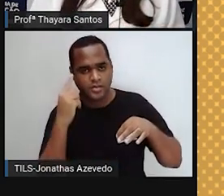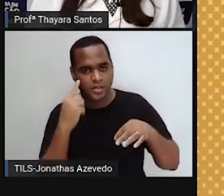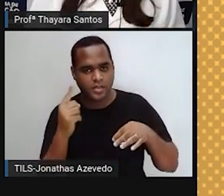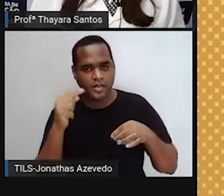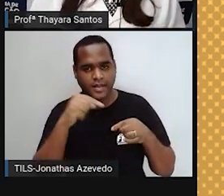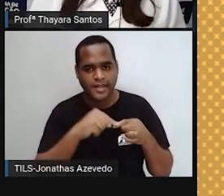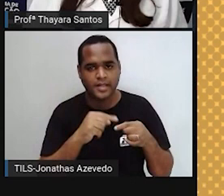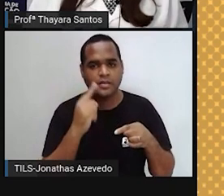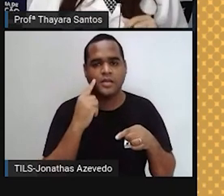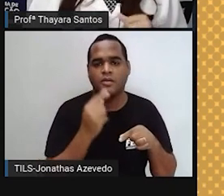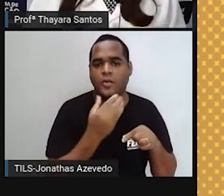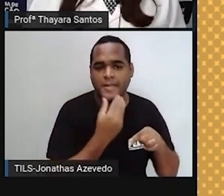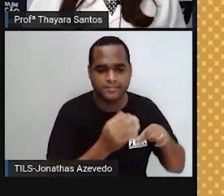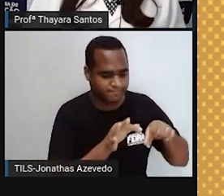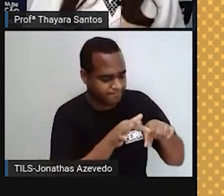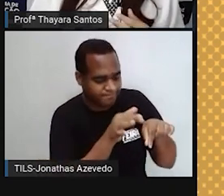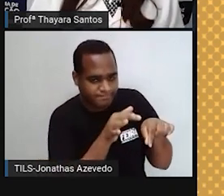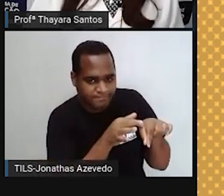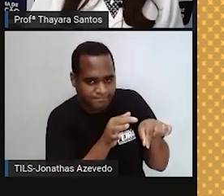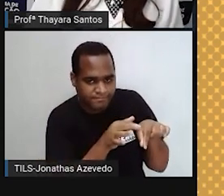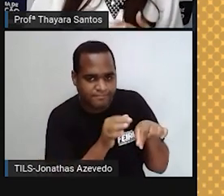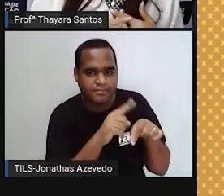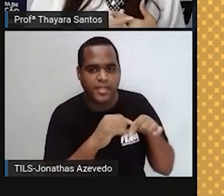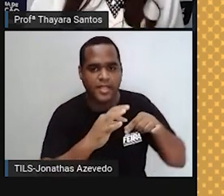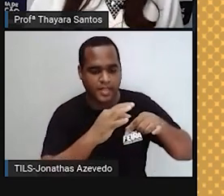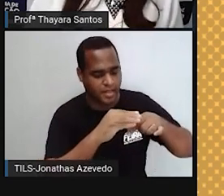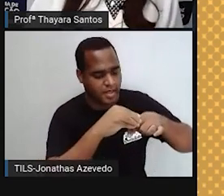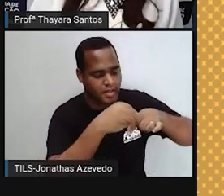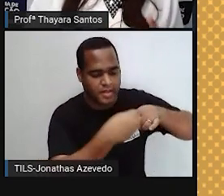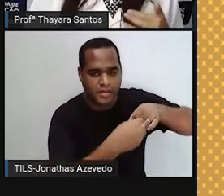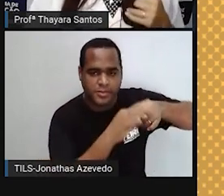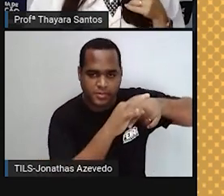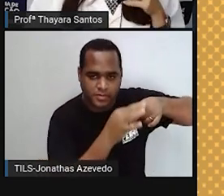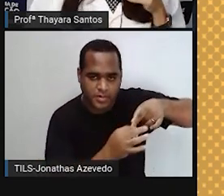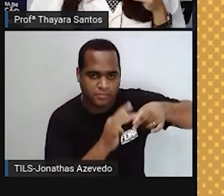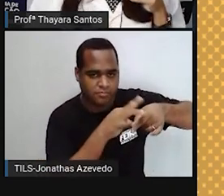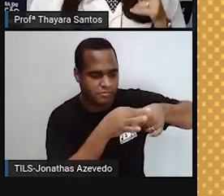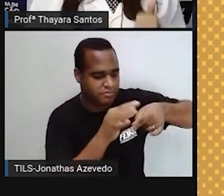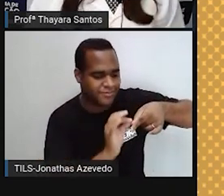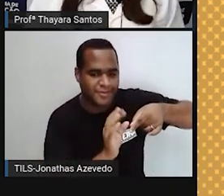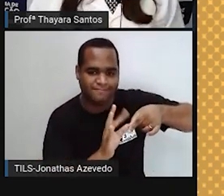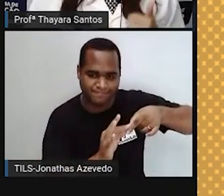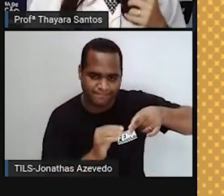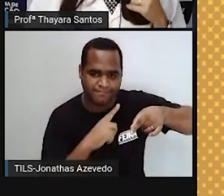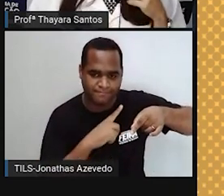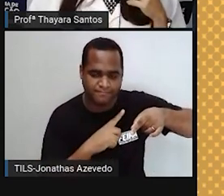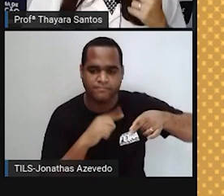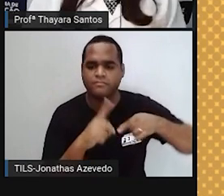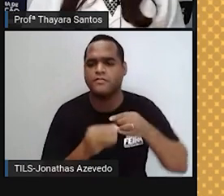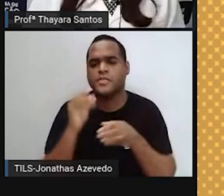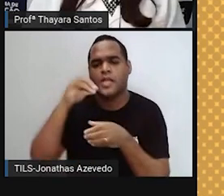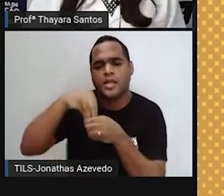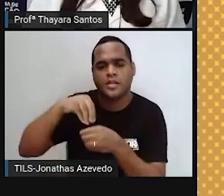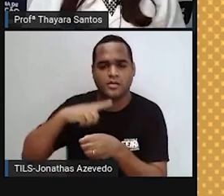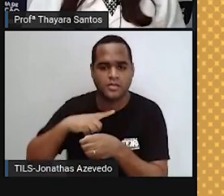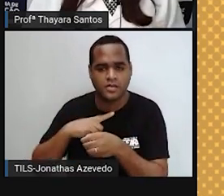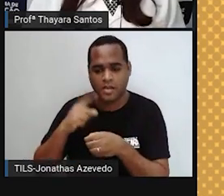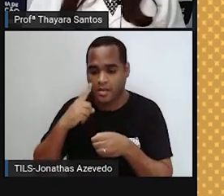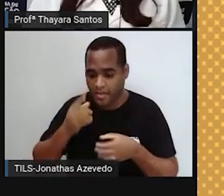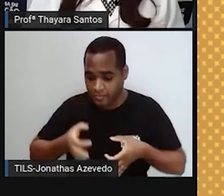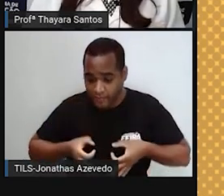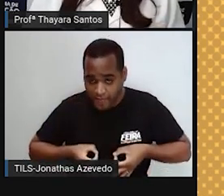e o clitóris. Já na estrutura interna, a gente tem os ovários, as trompas de